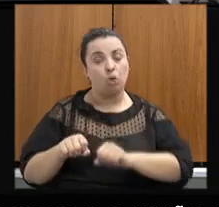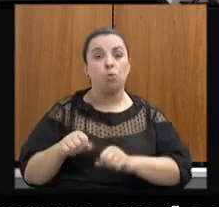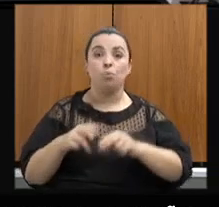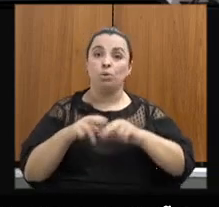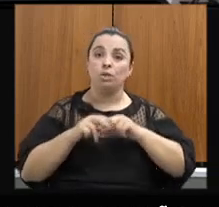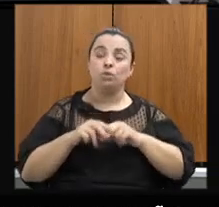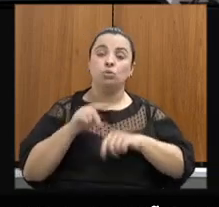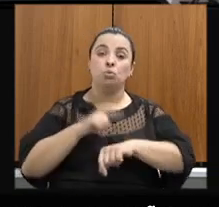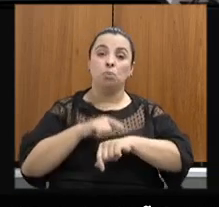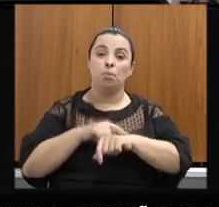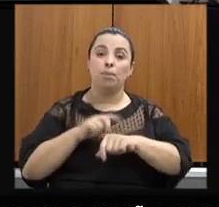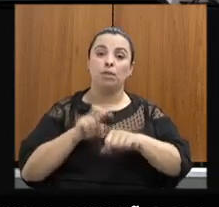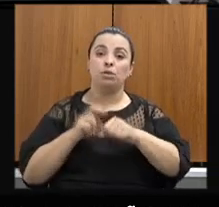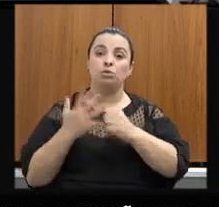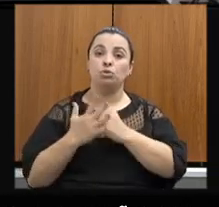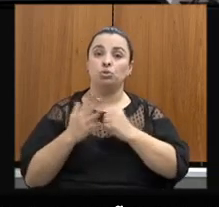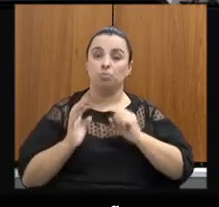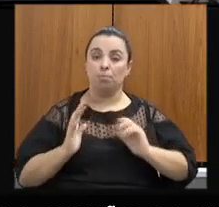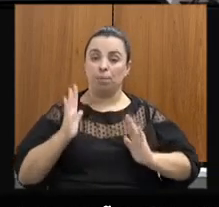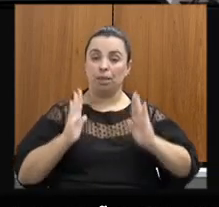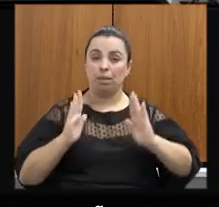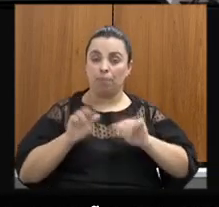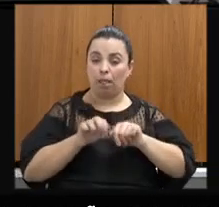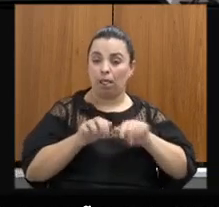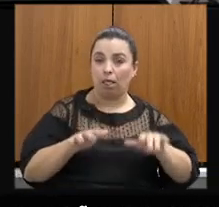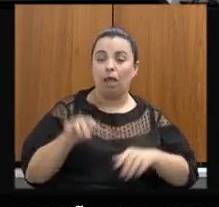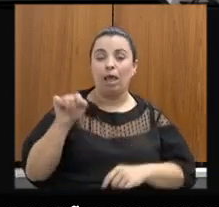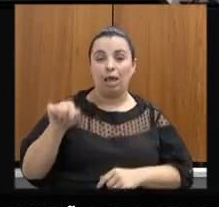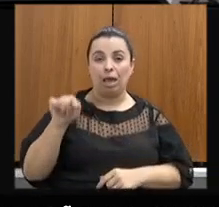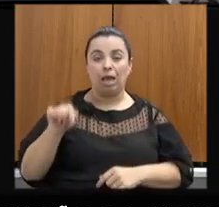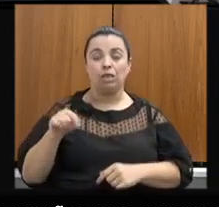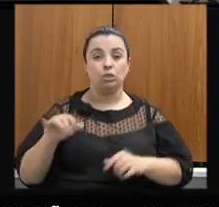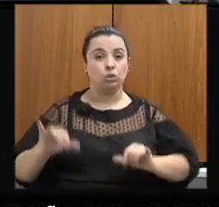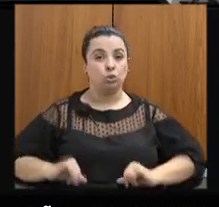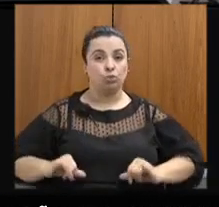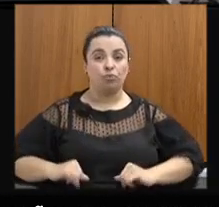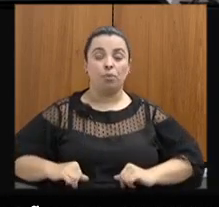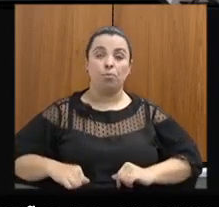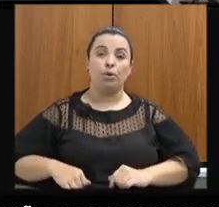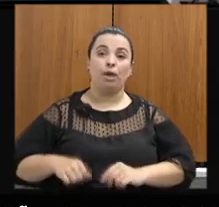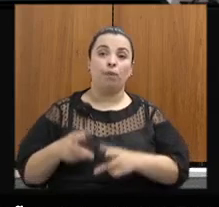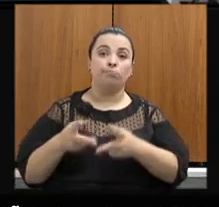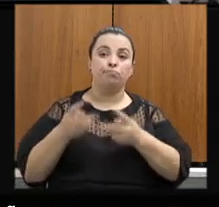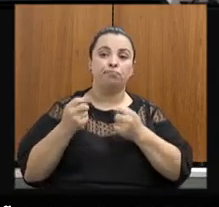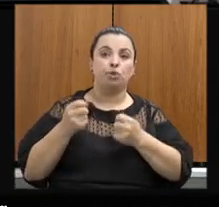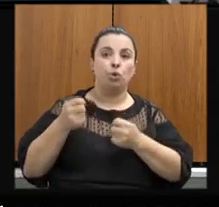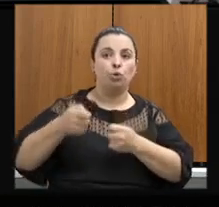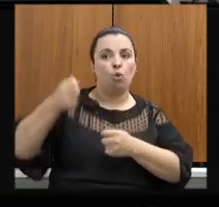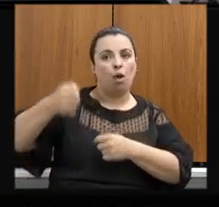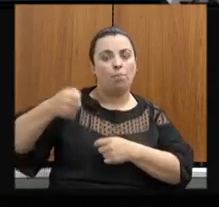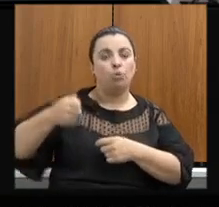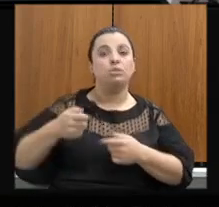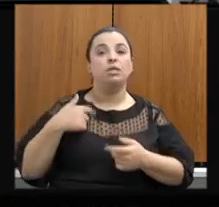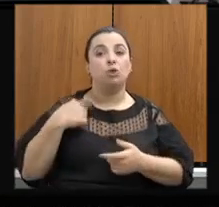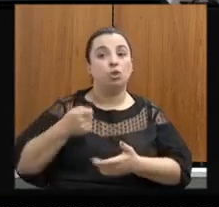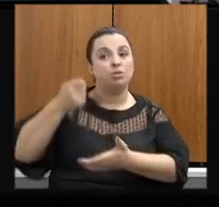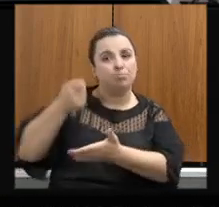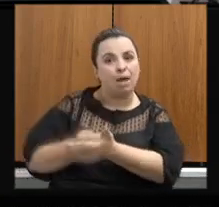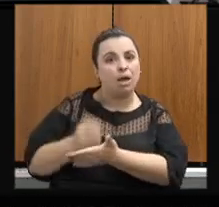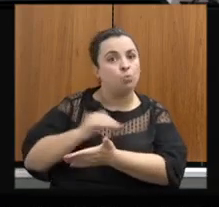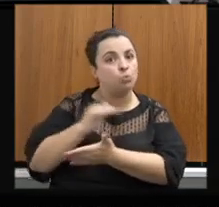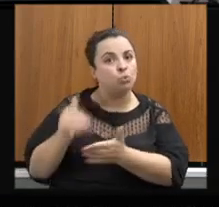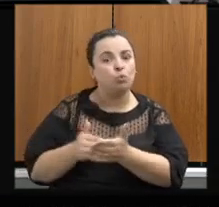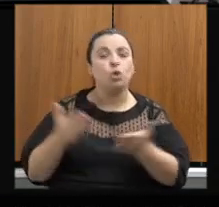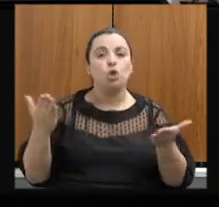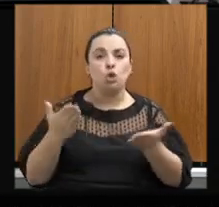pandemia, sofreram muito por não receber esse benefício, então, quitamos todo o passivo e hoje estamos